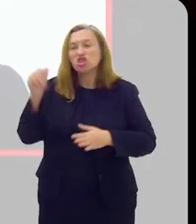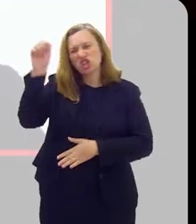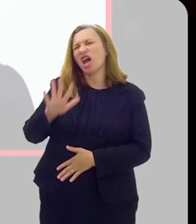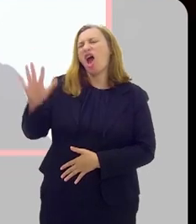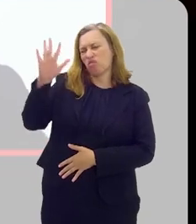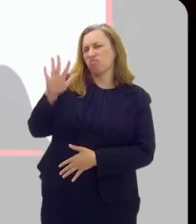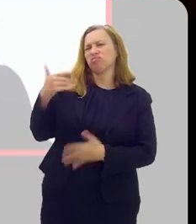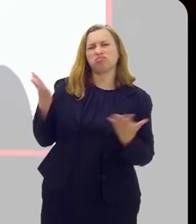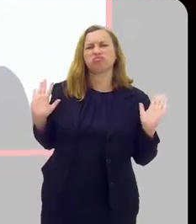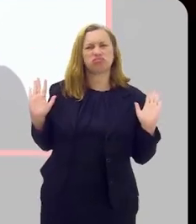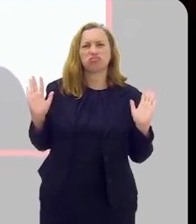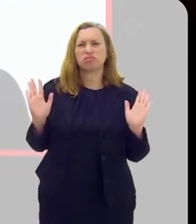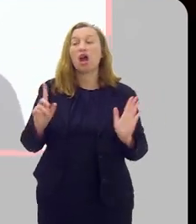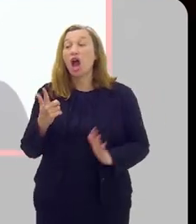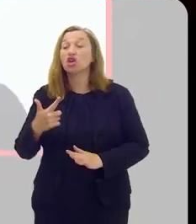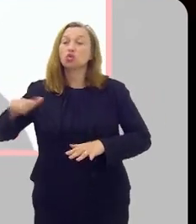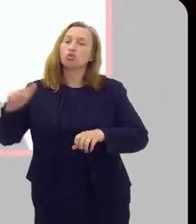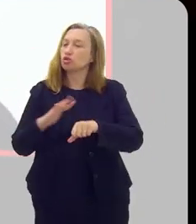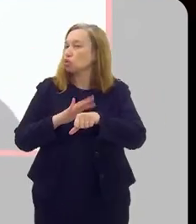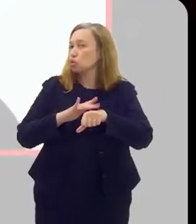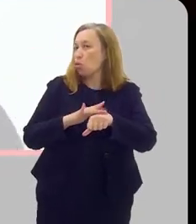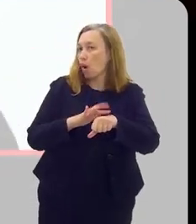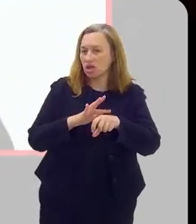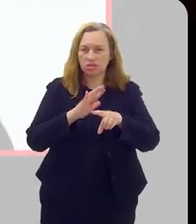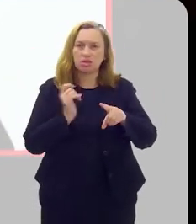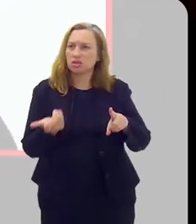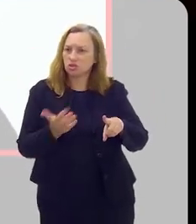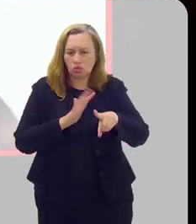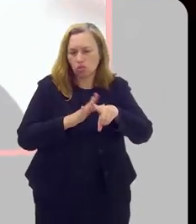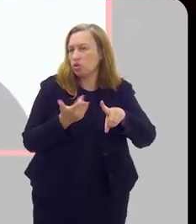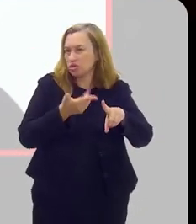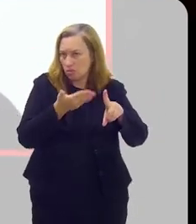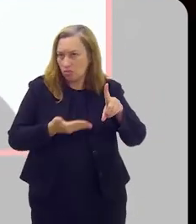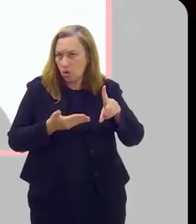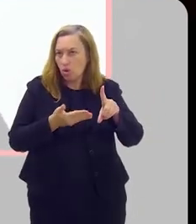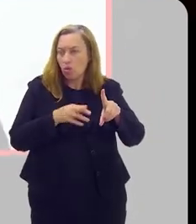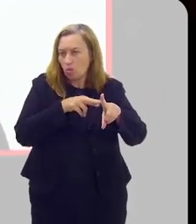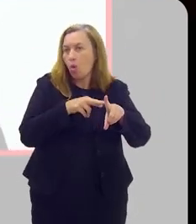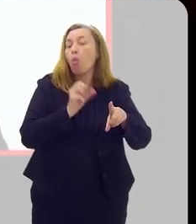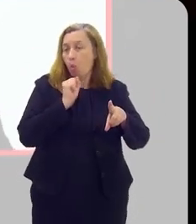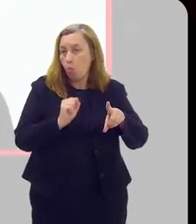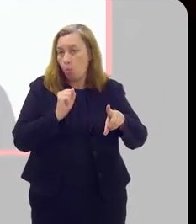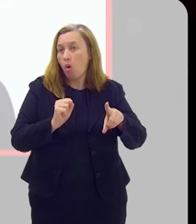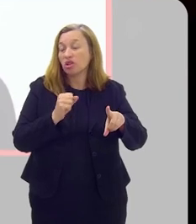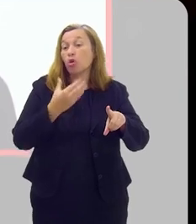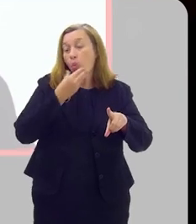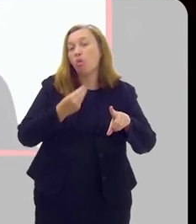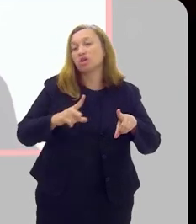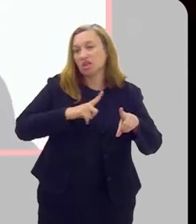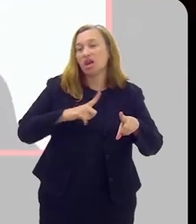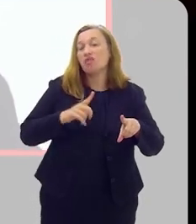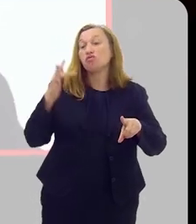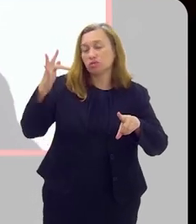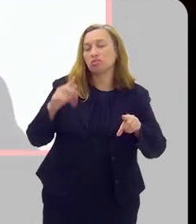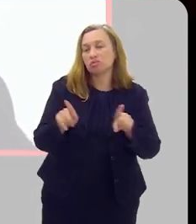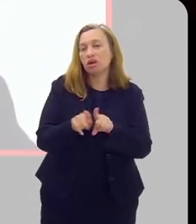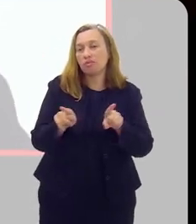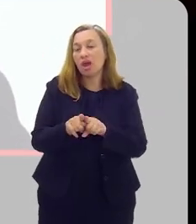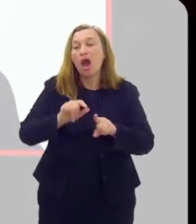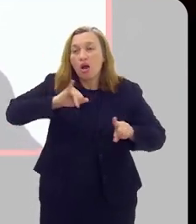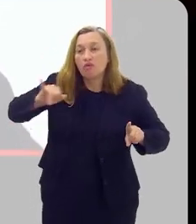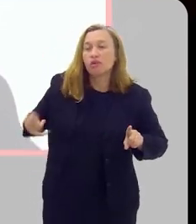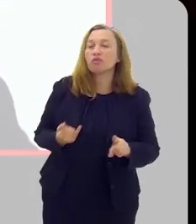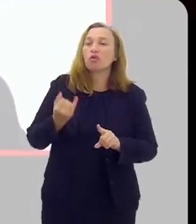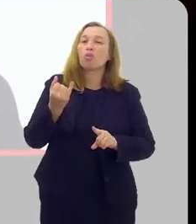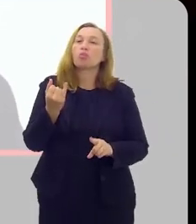do homem de uma forma geral, as outras doenças da próstata, as outras doenças que o homem pode ter também, é um momento ali interessante